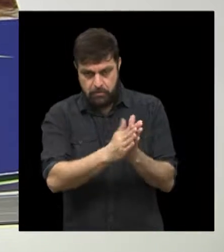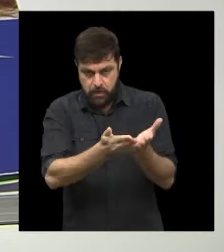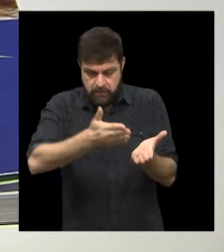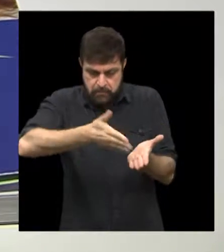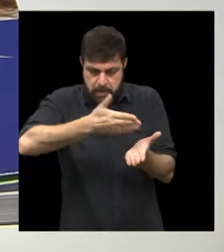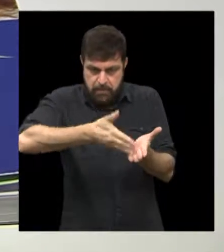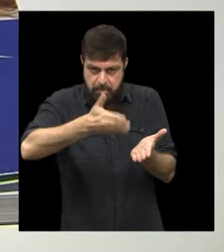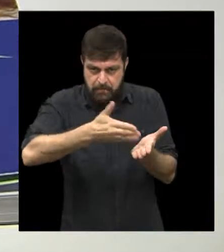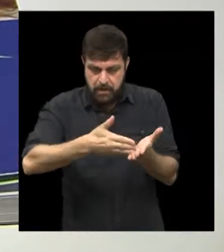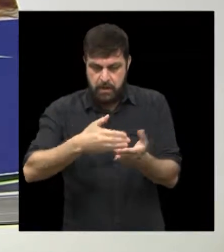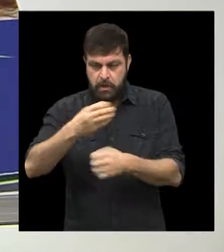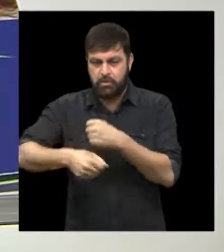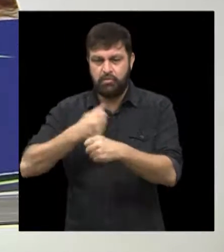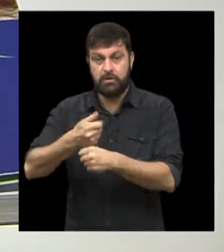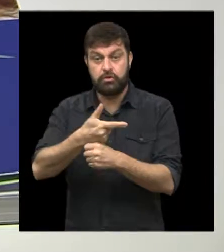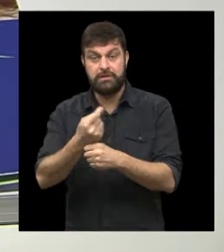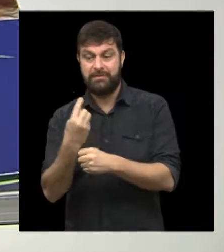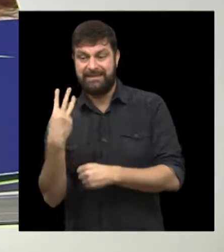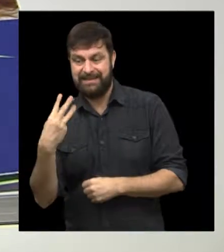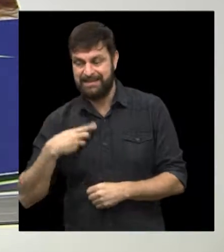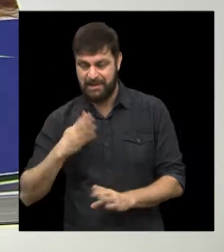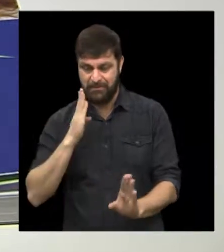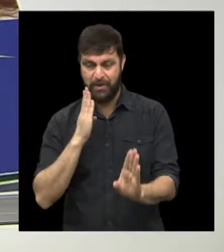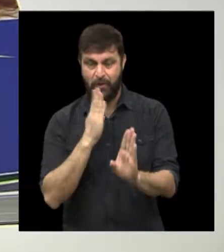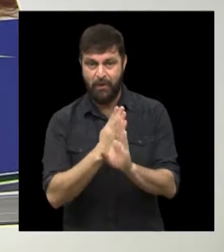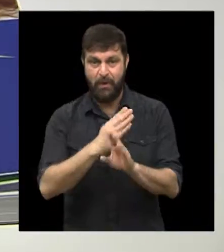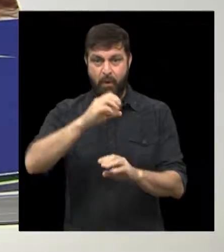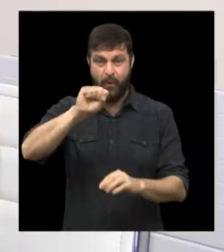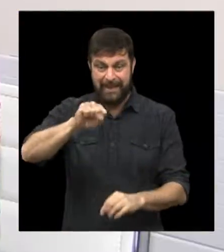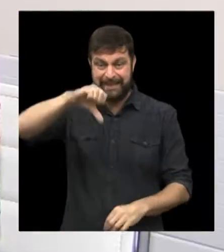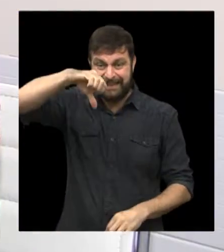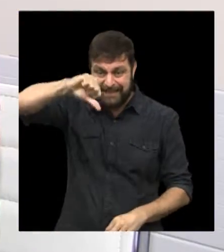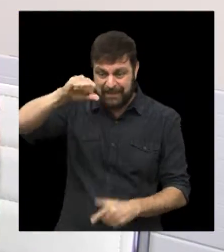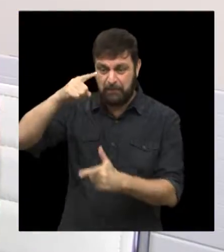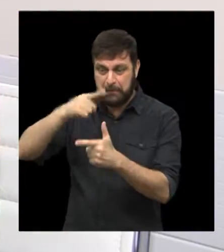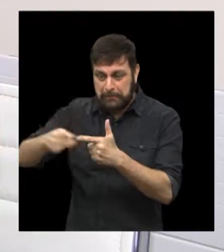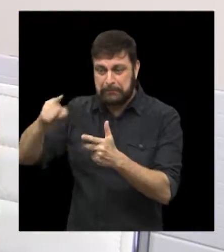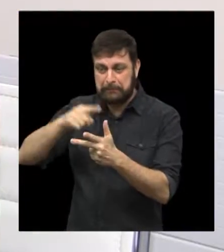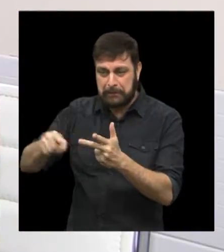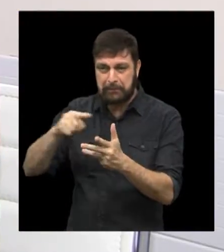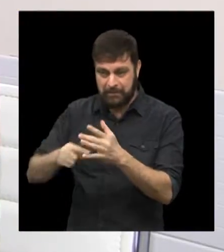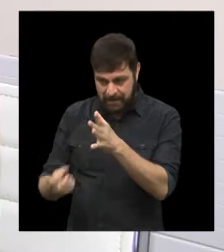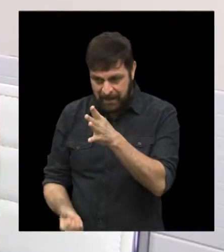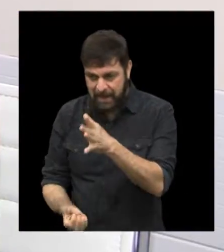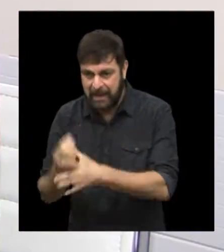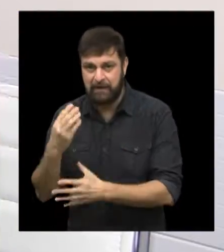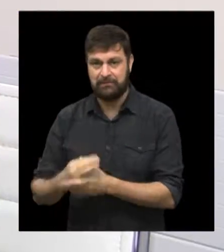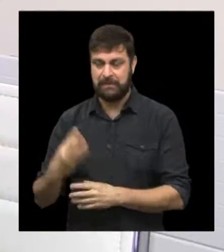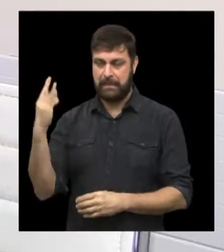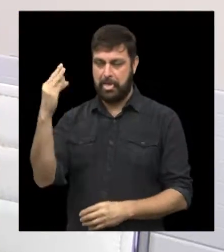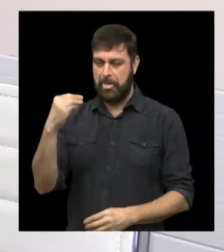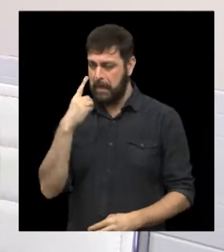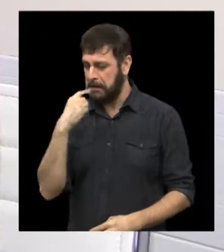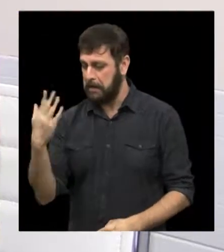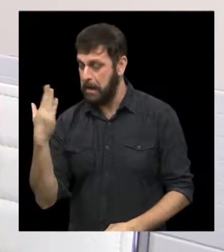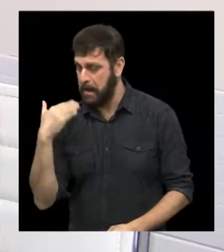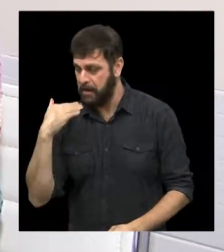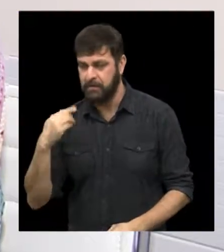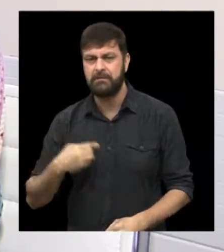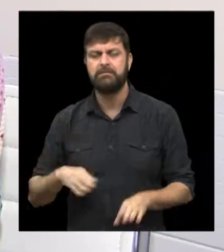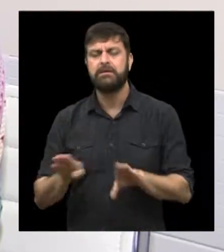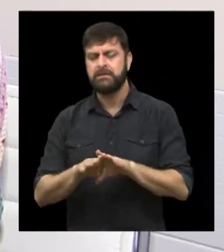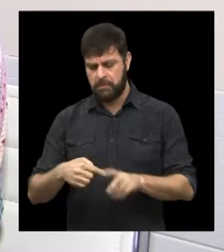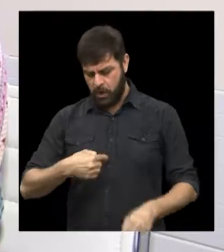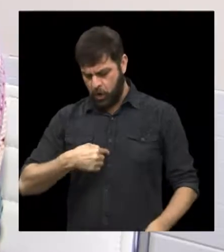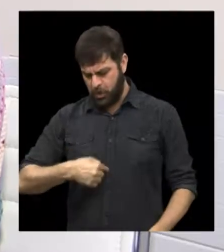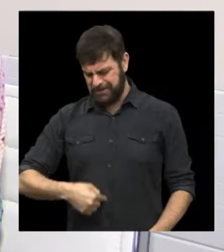encontrei, em 2003, 89 causas para o mal-hálito. Qual é a participação do estômago? Porque muitos acreditam que o